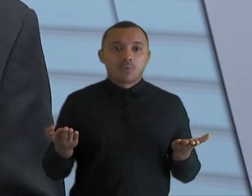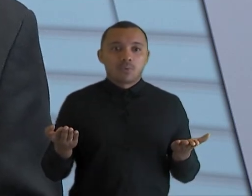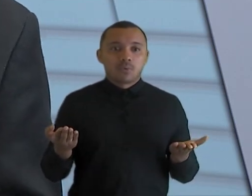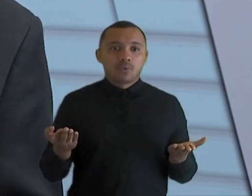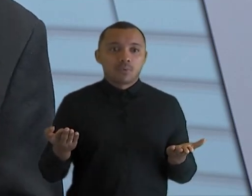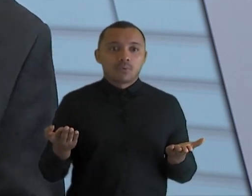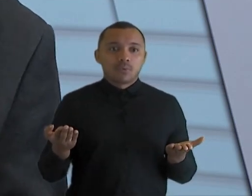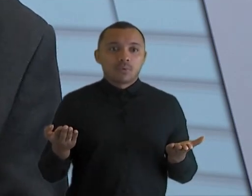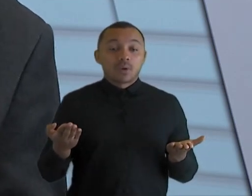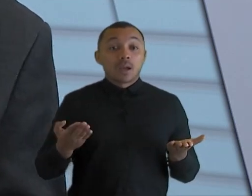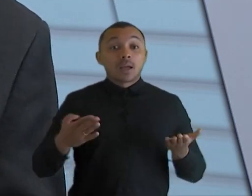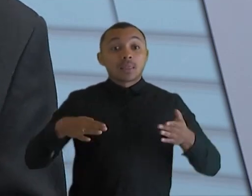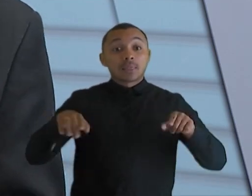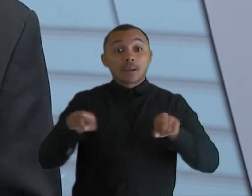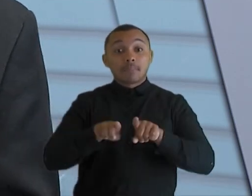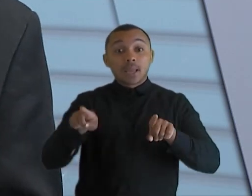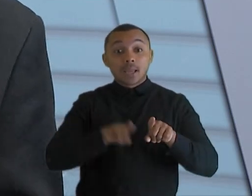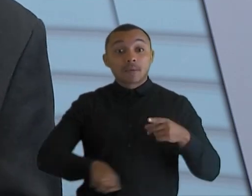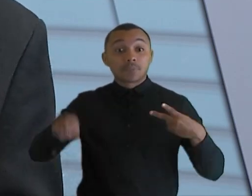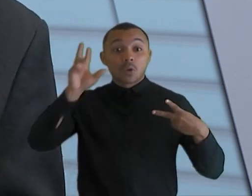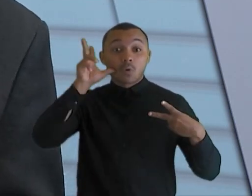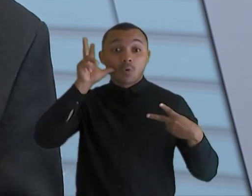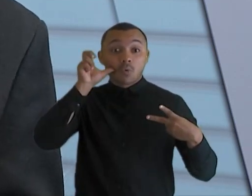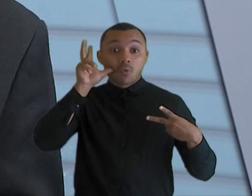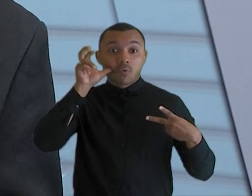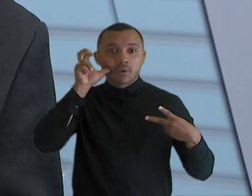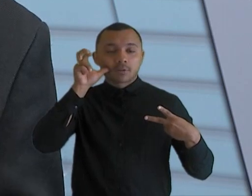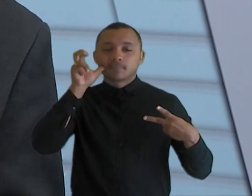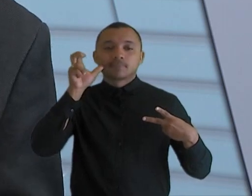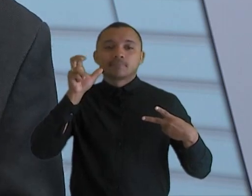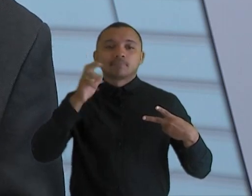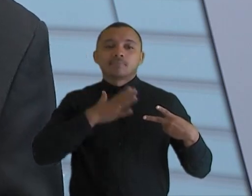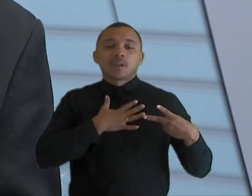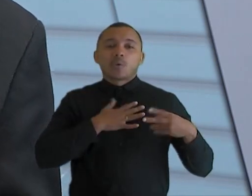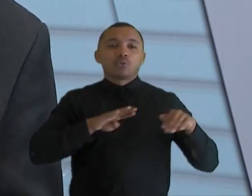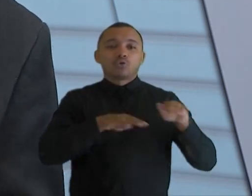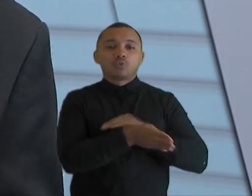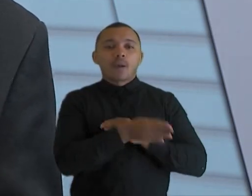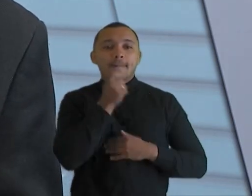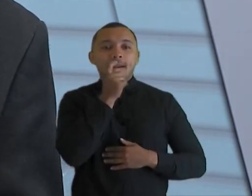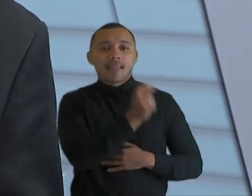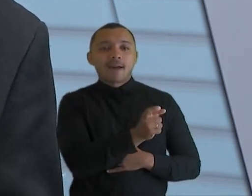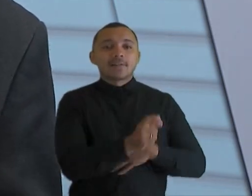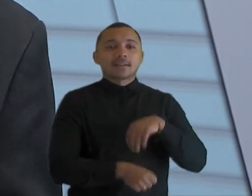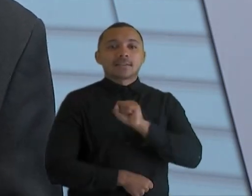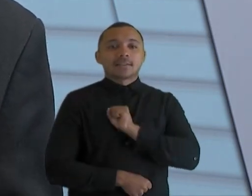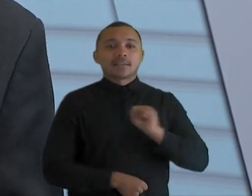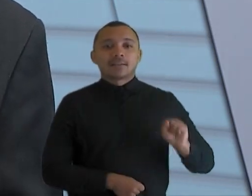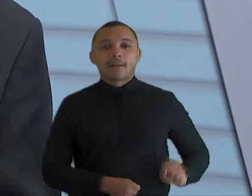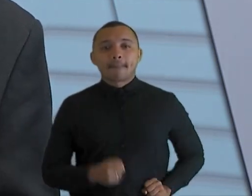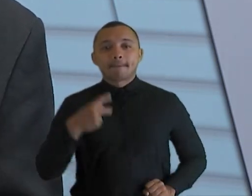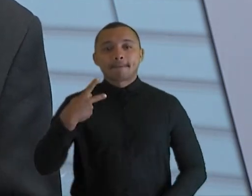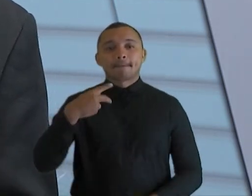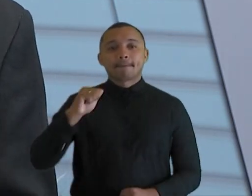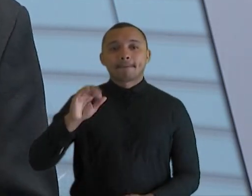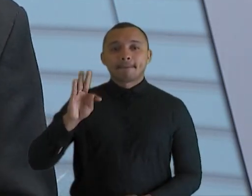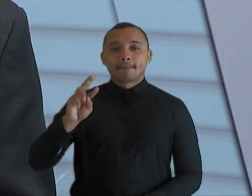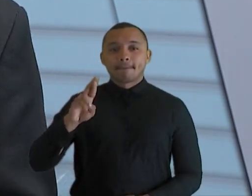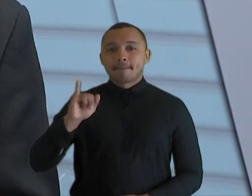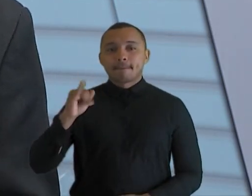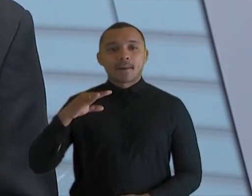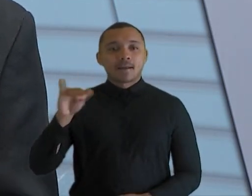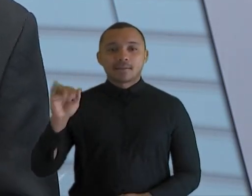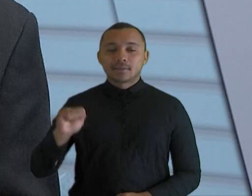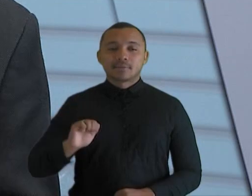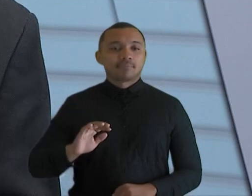a ouvidora, que eu sempre tenho a maneira de chamá-la de senadora, porque para mim ela é uma eterna senadora. A senadora Patrícia foi uma excelente senadora, por sinal.